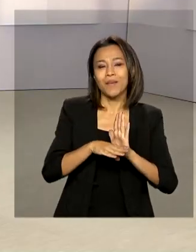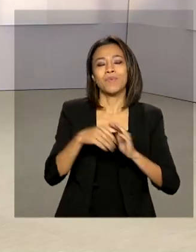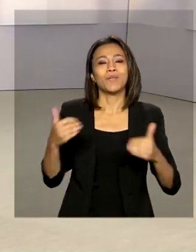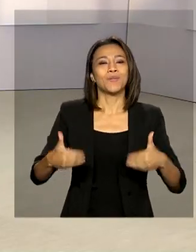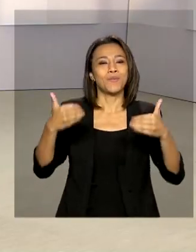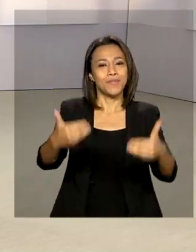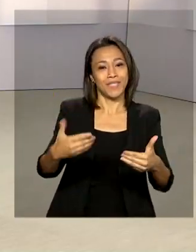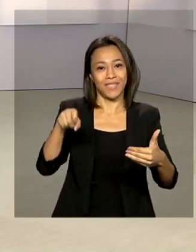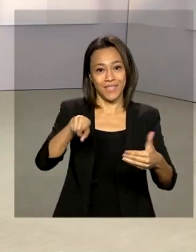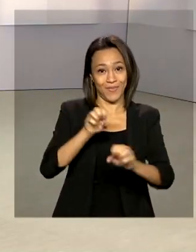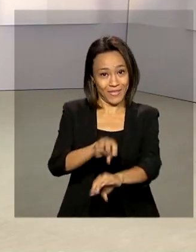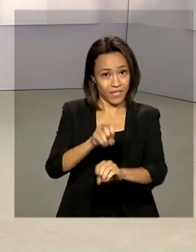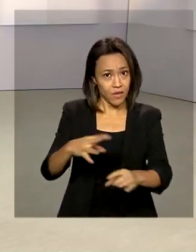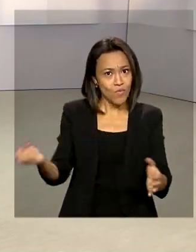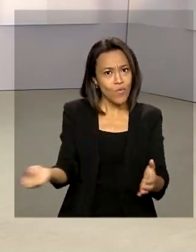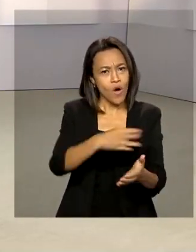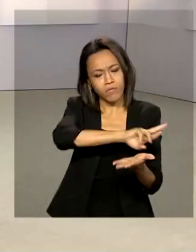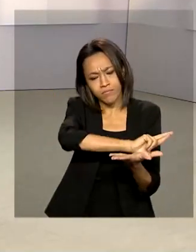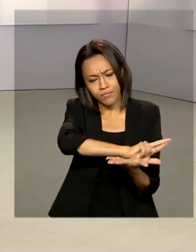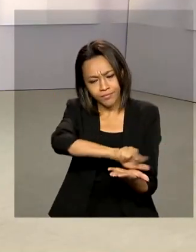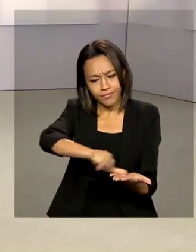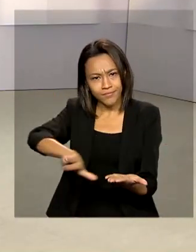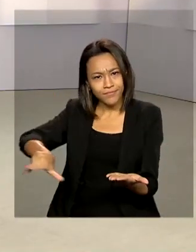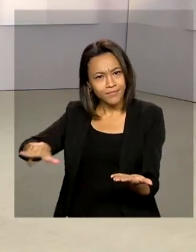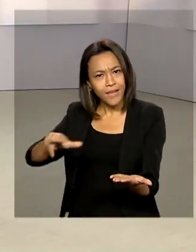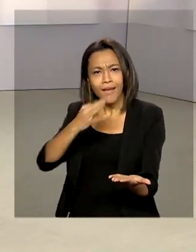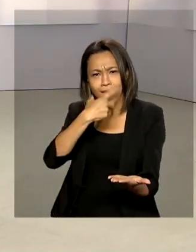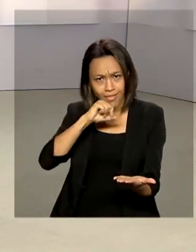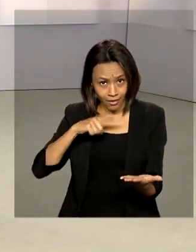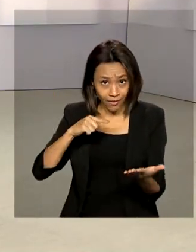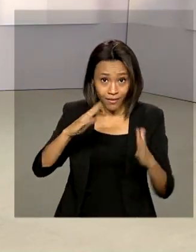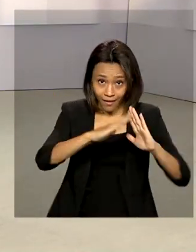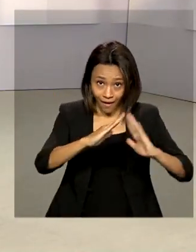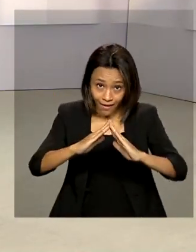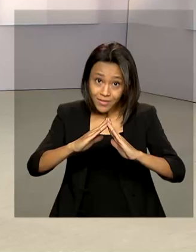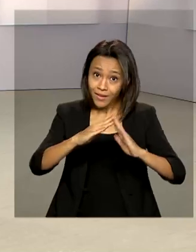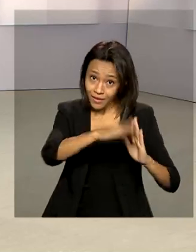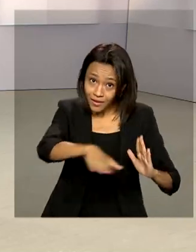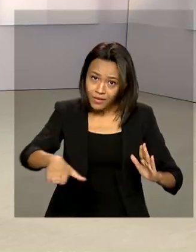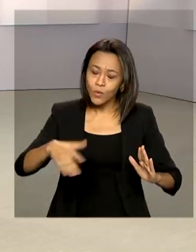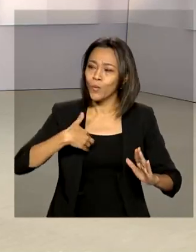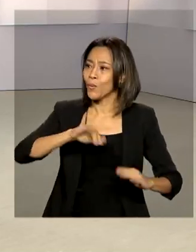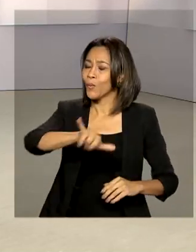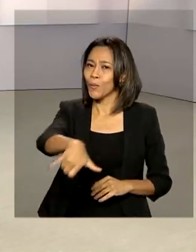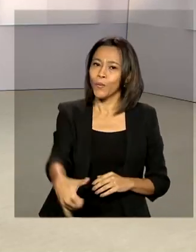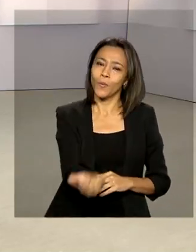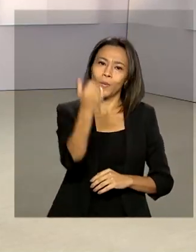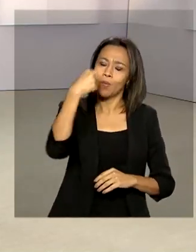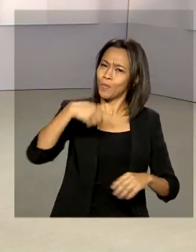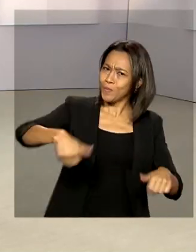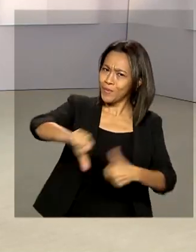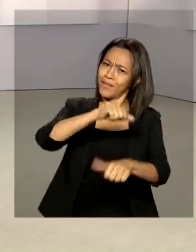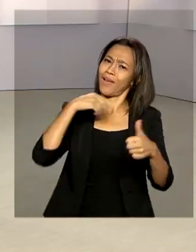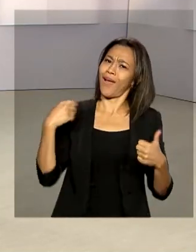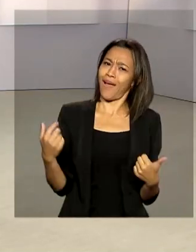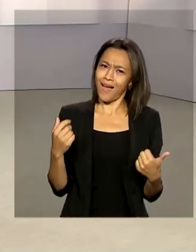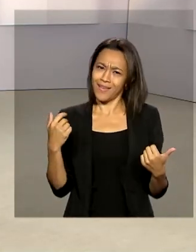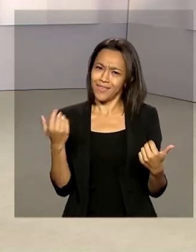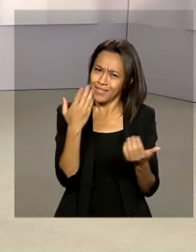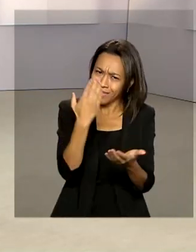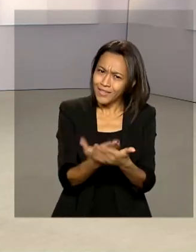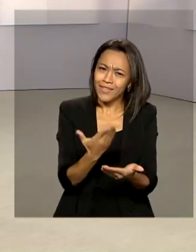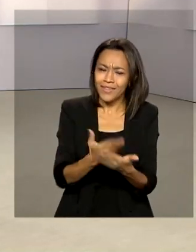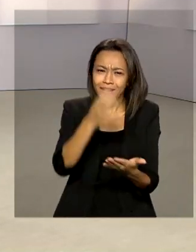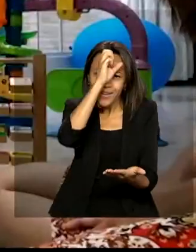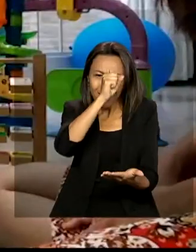Educação, está lançando novos produtos. Quem tem criança em casa tem aí uma oportunidade para mudar a rotina e ensinar brincando.